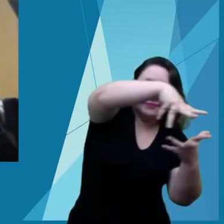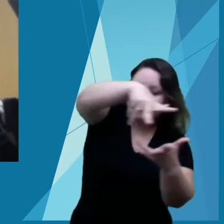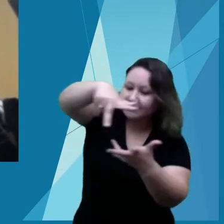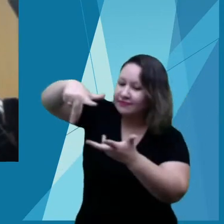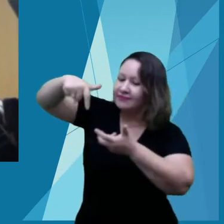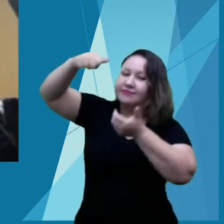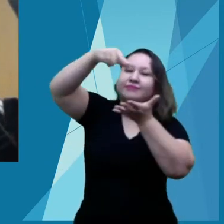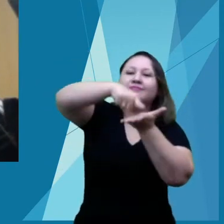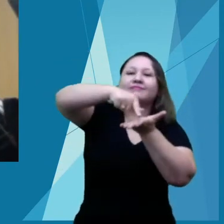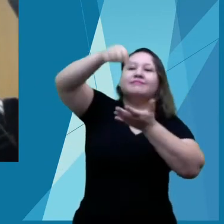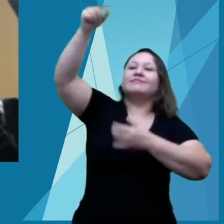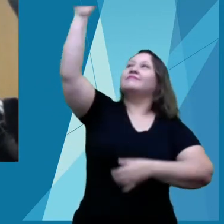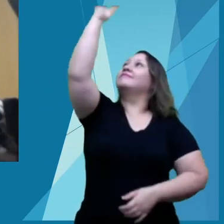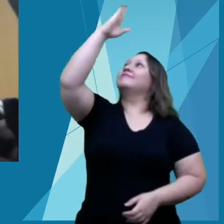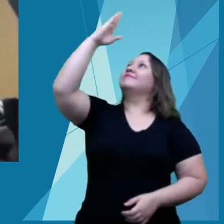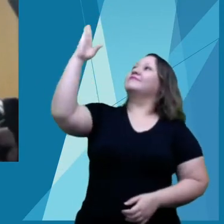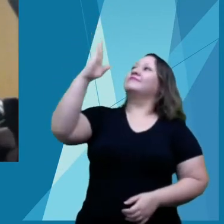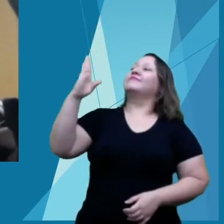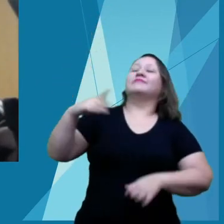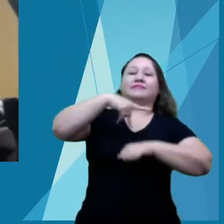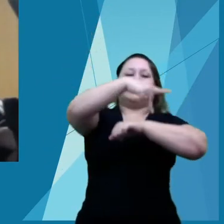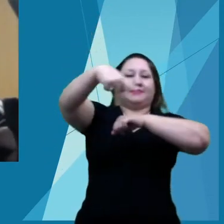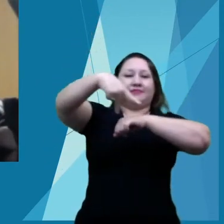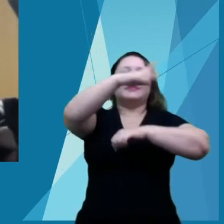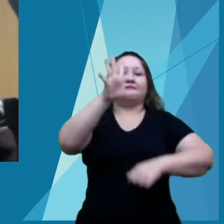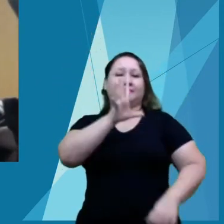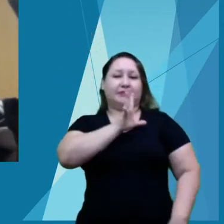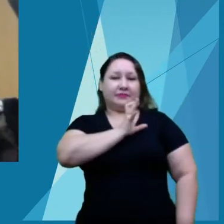pátria amada, Brasil.